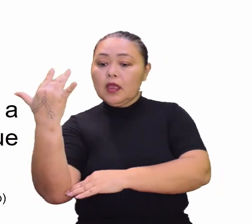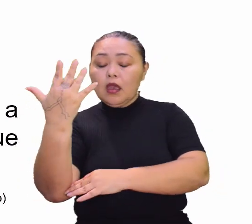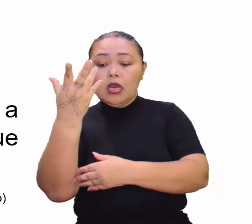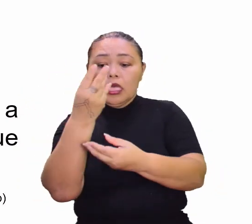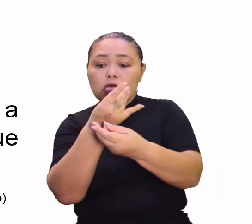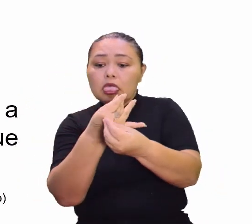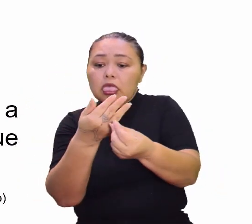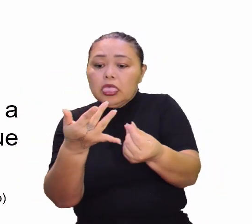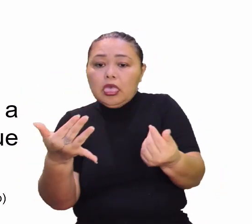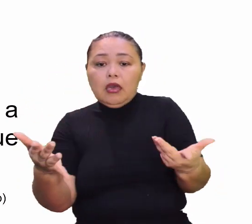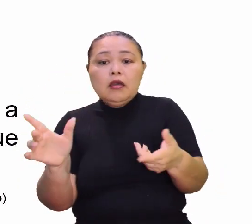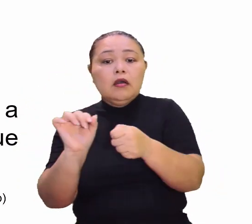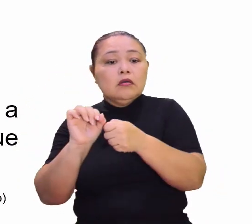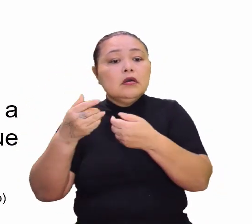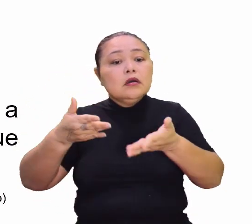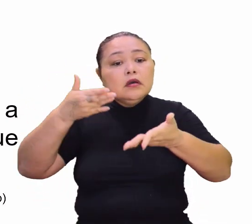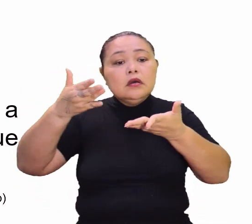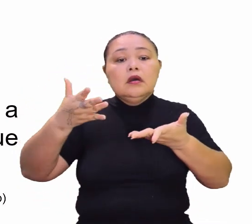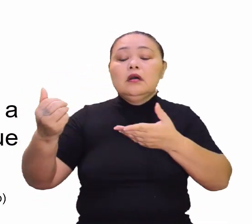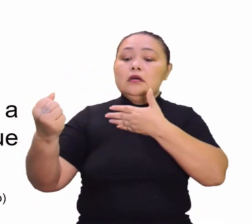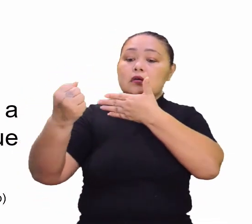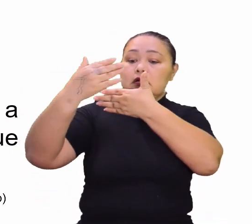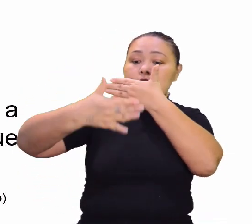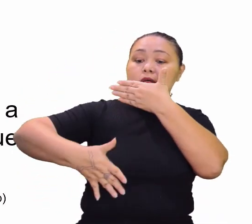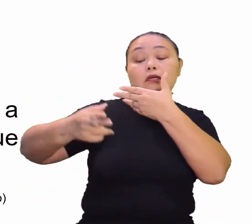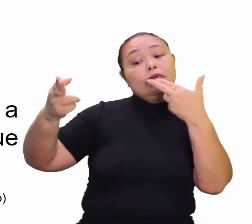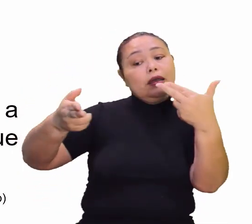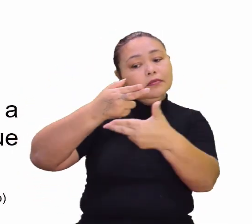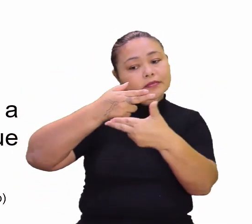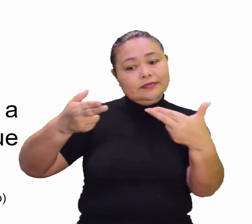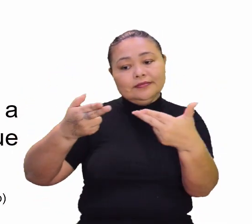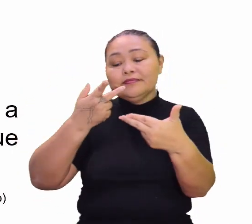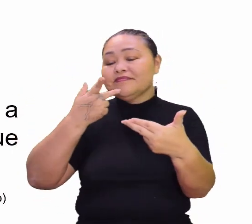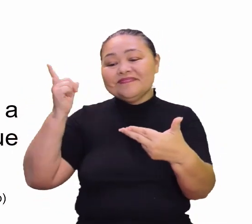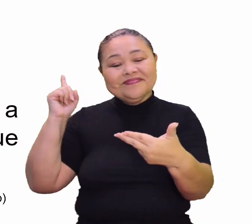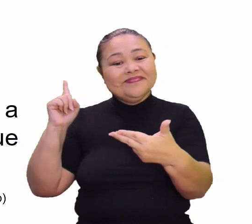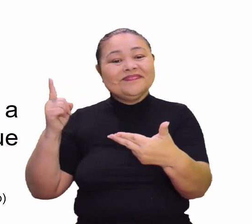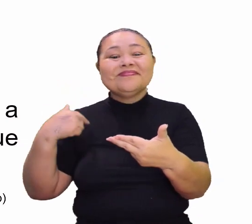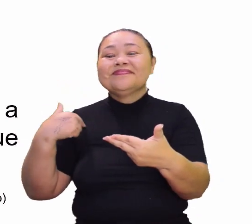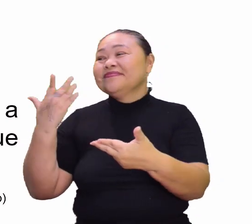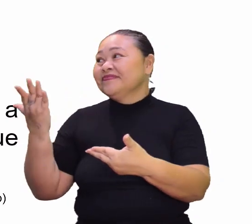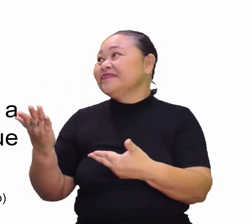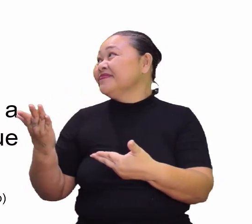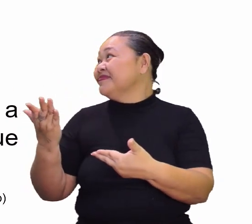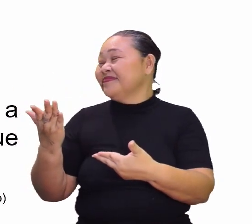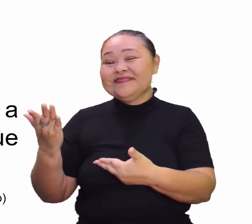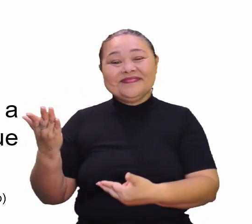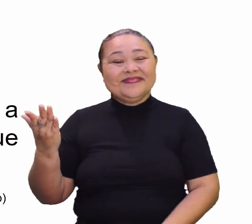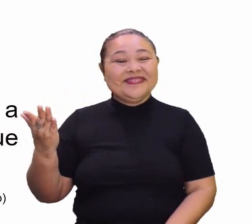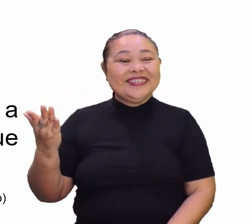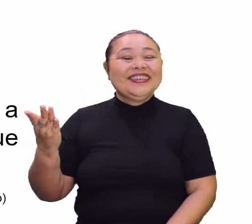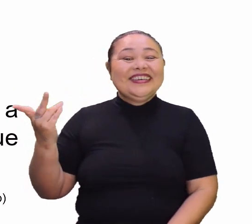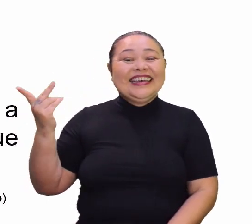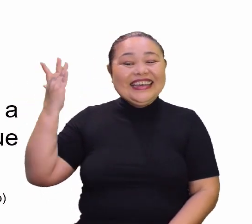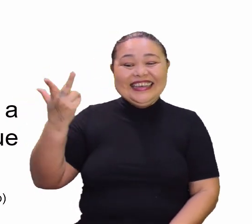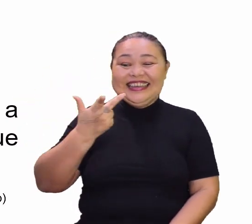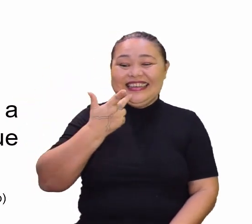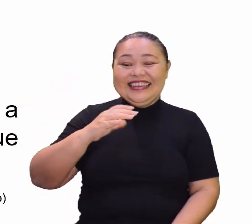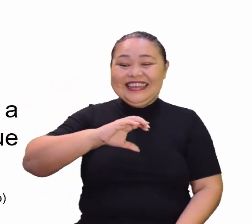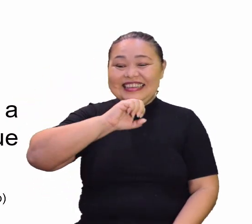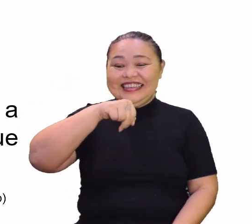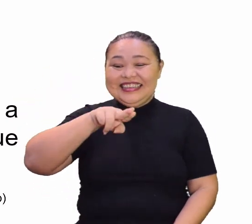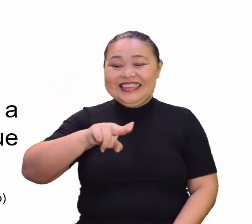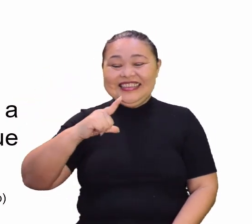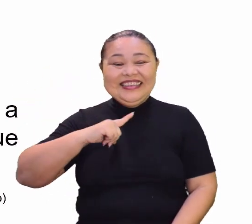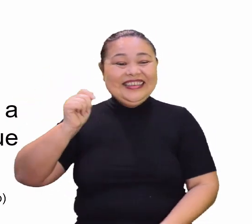meio natural, co-incentiva usinas solares e eólicas. Acabou de falar. Acabou de Estou falando, Rogério. Agora eu vou te mandar de verdade para a ONU. Tu já